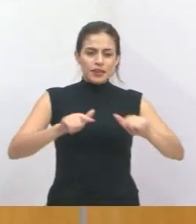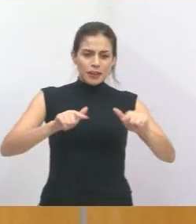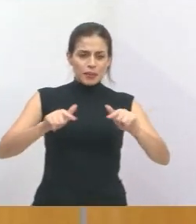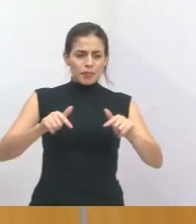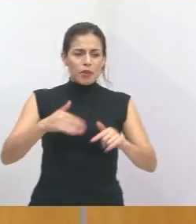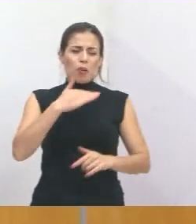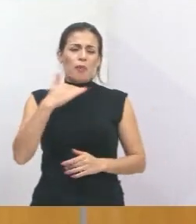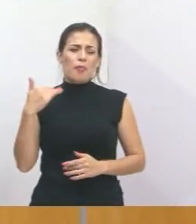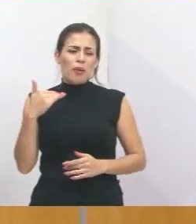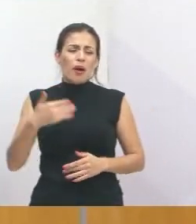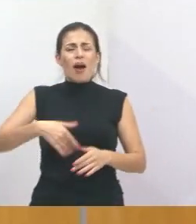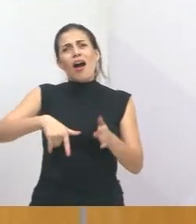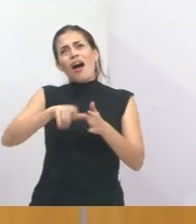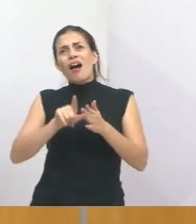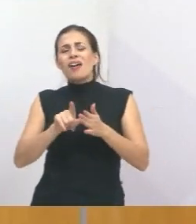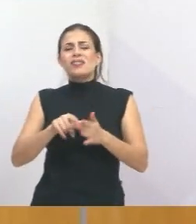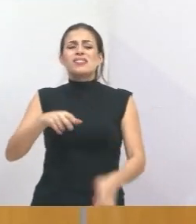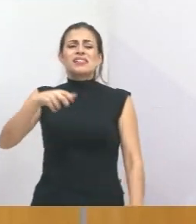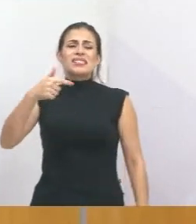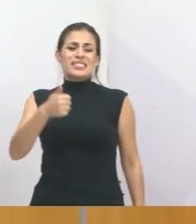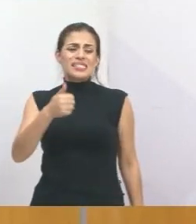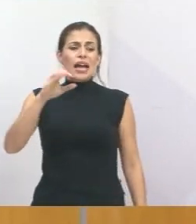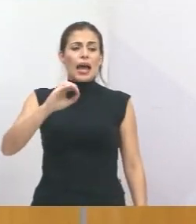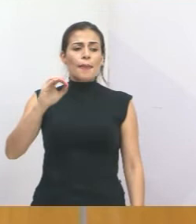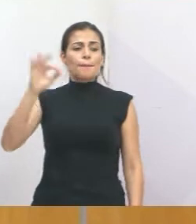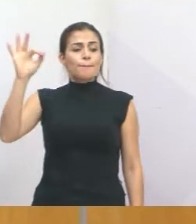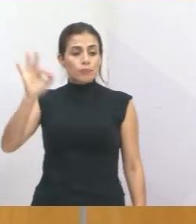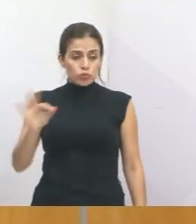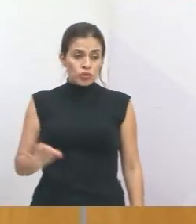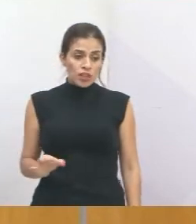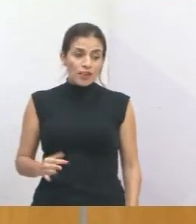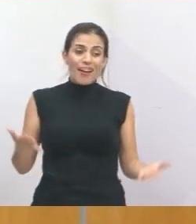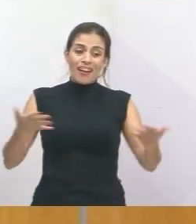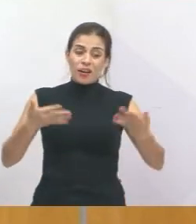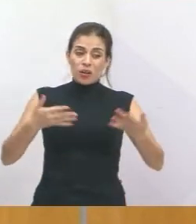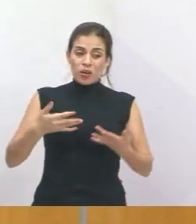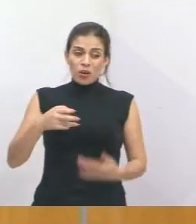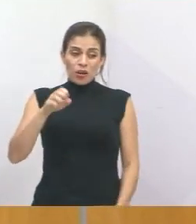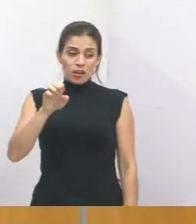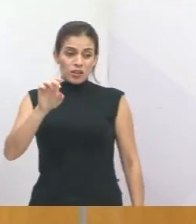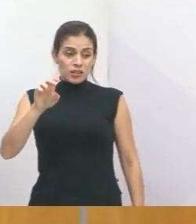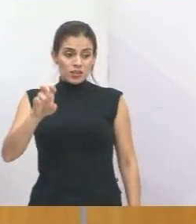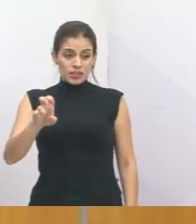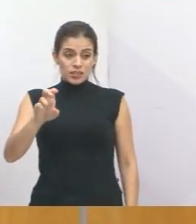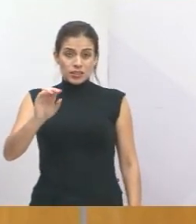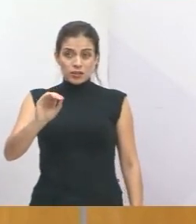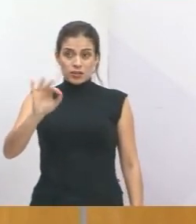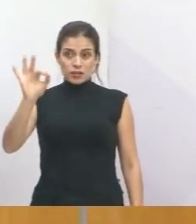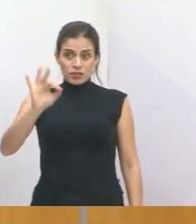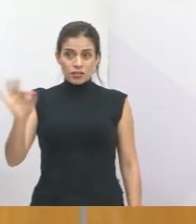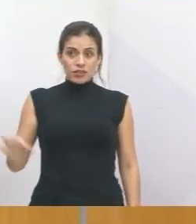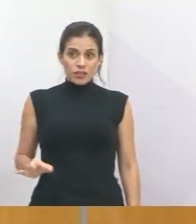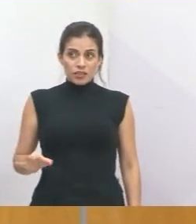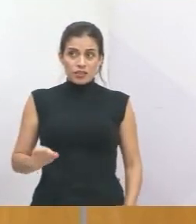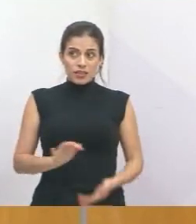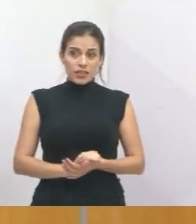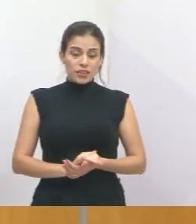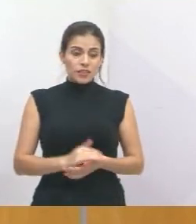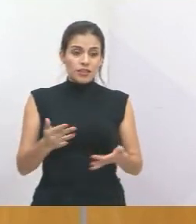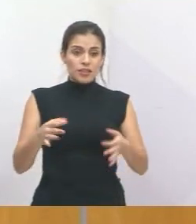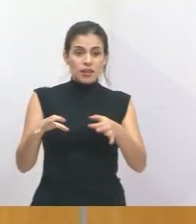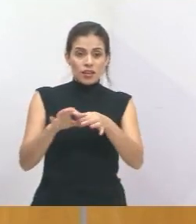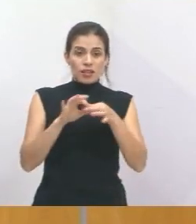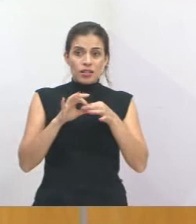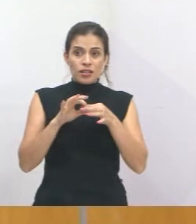está recebendo aí 50% do benefício, mais 10% por cada dependente. Eu queria encontrar com ele e